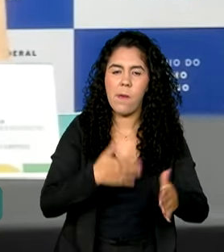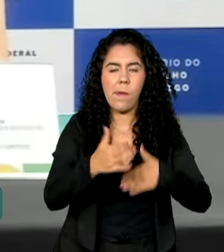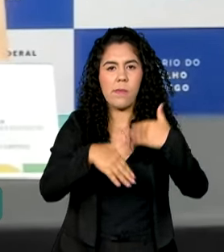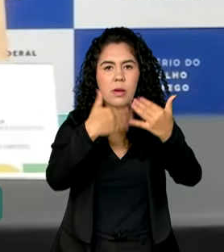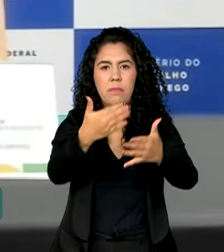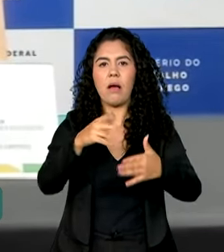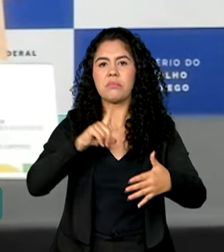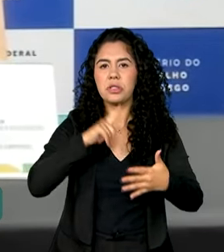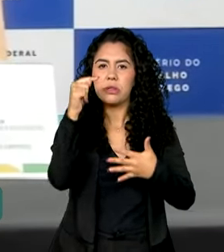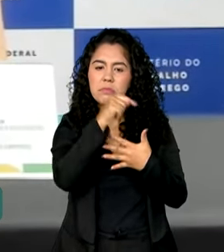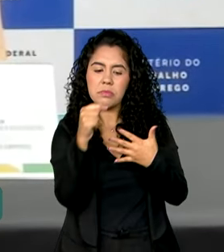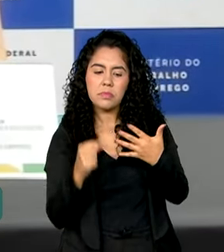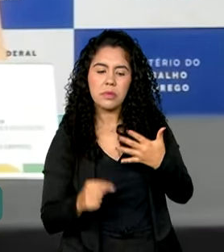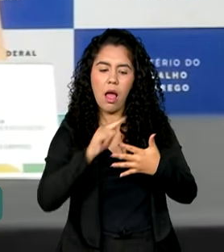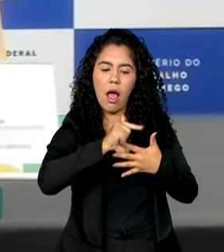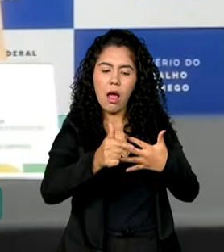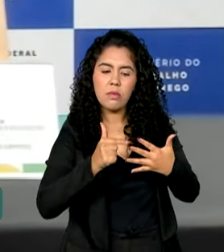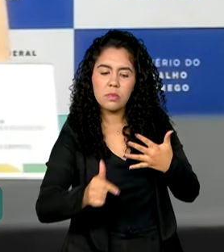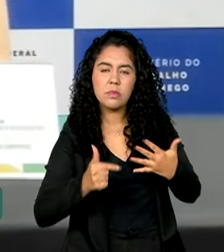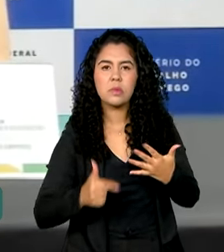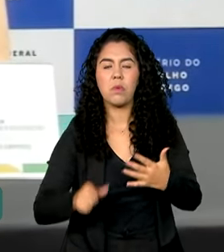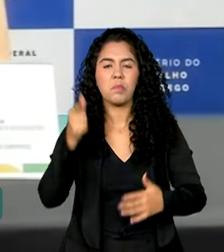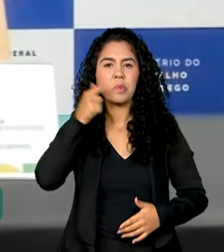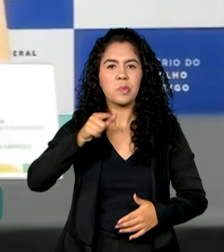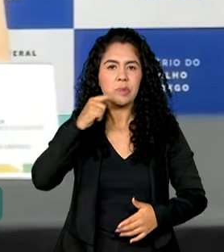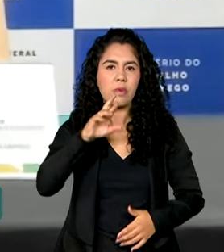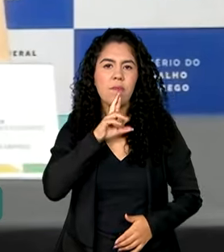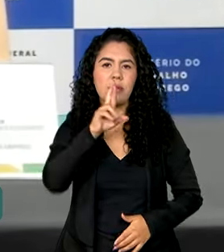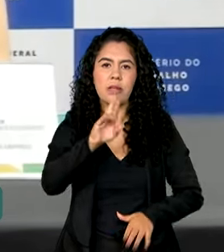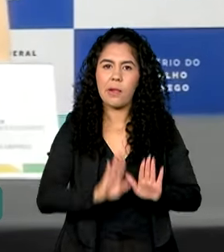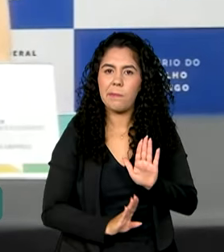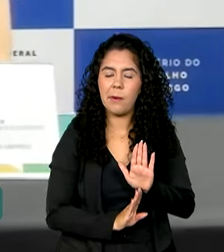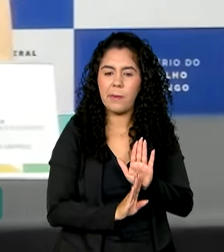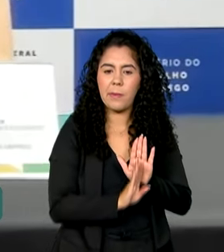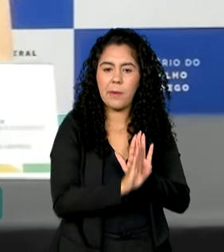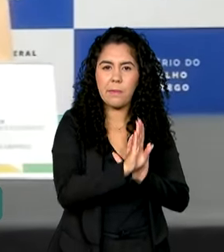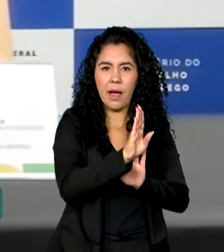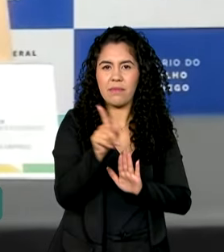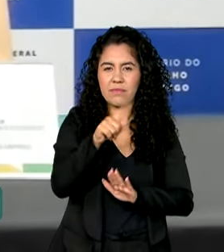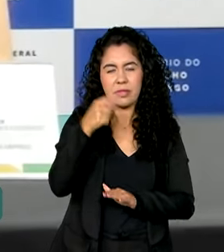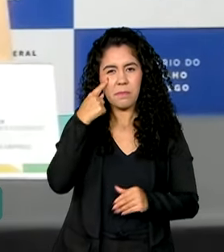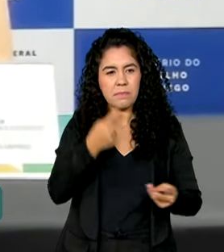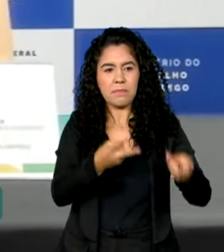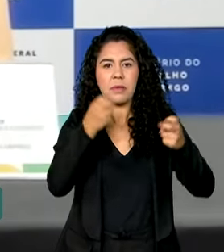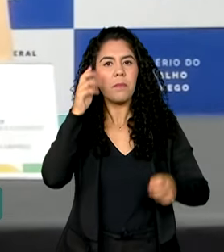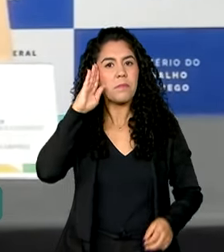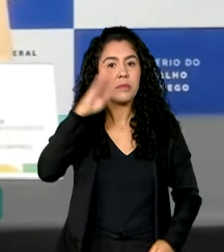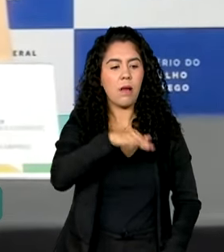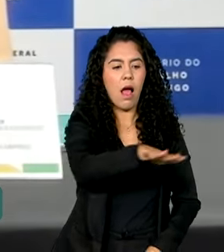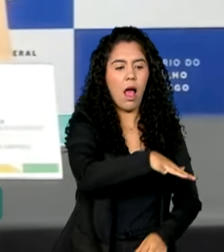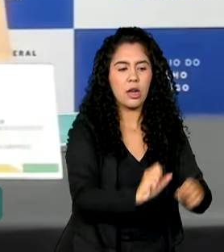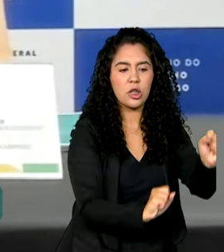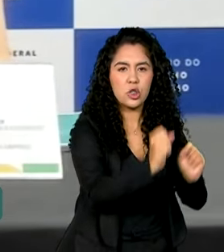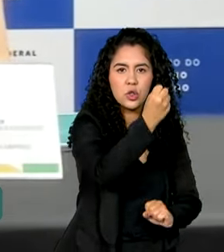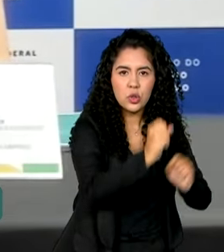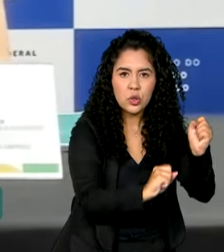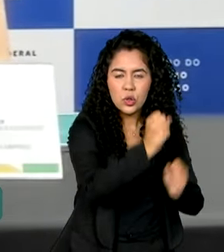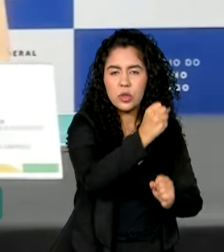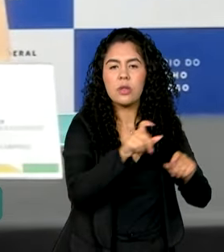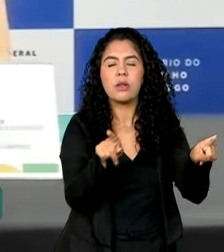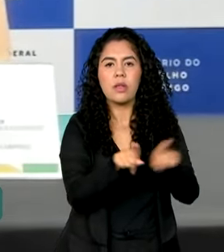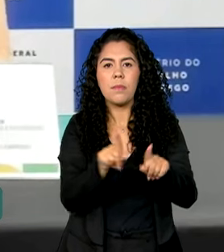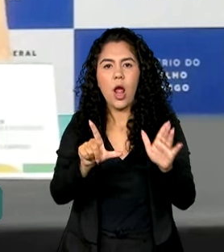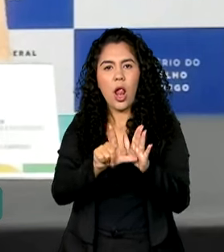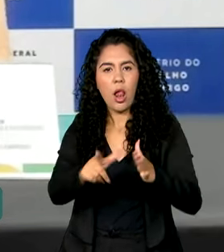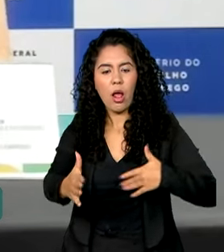ações que geraram crescimento, como vocês estão vendo, nas áreas de indústria e comércio, pouquinho, mas